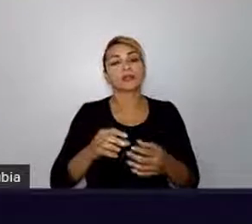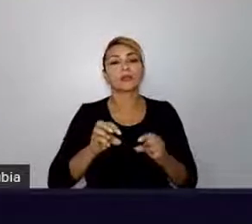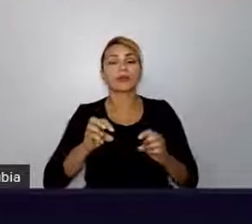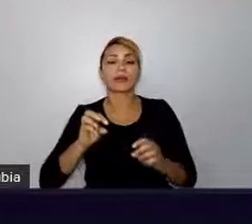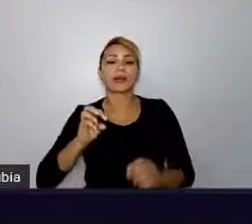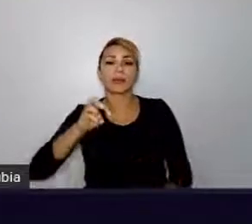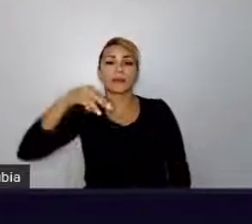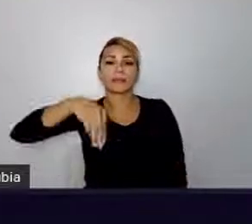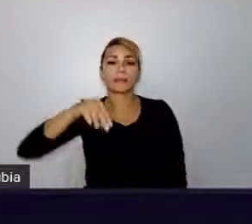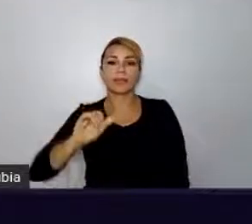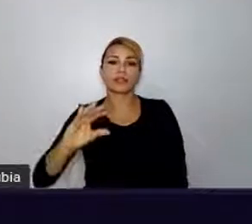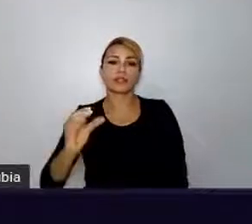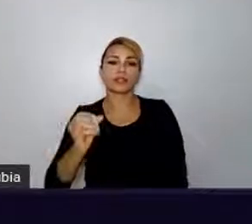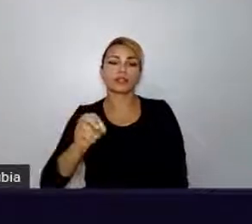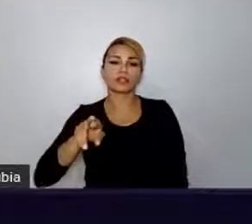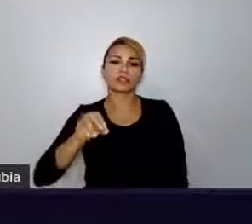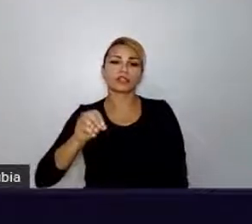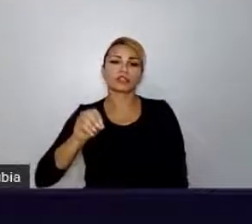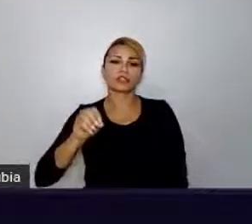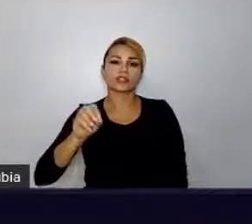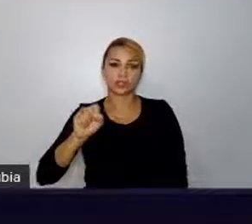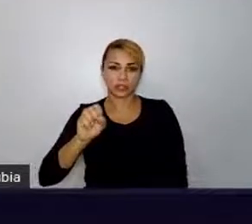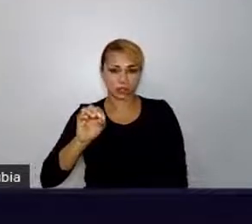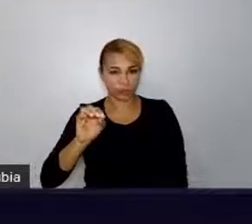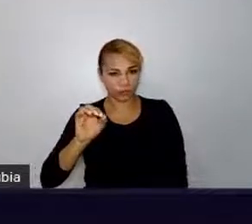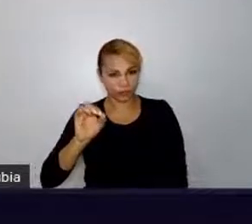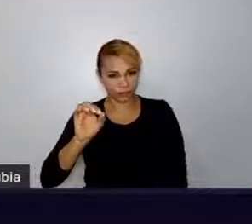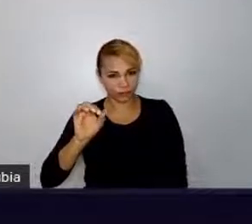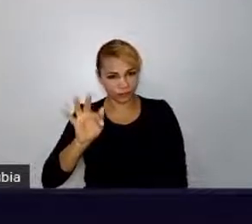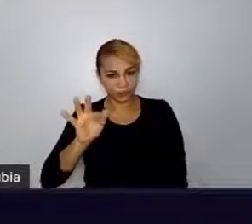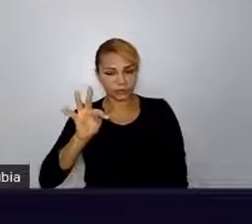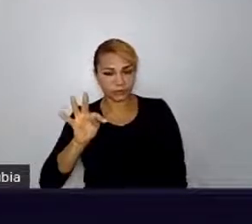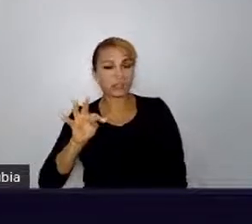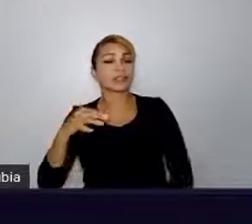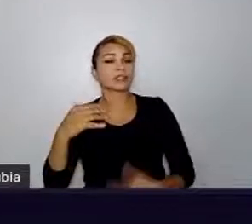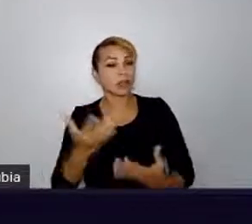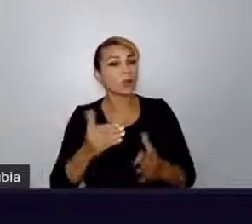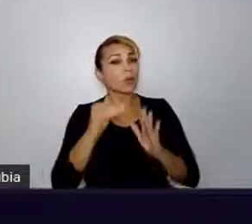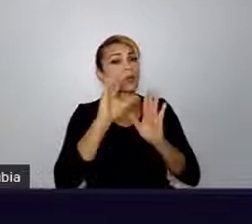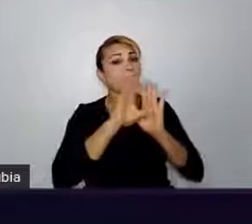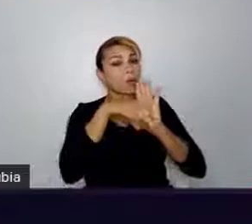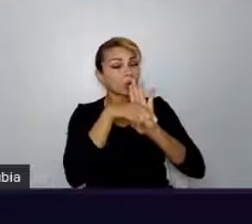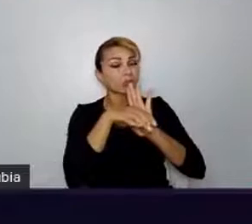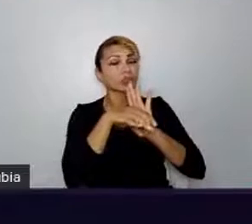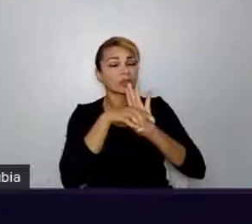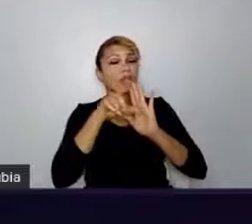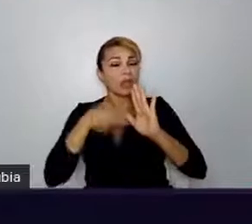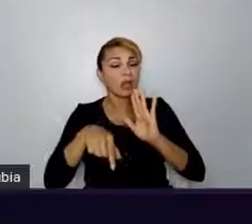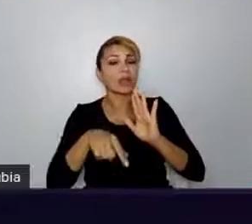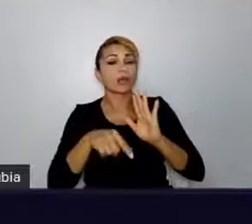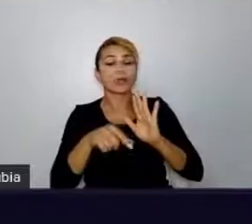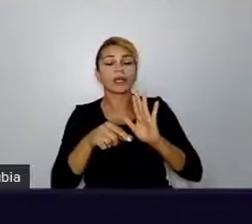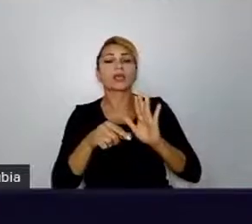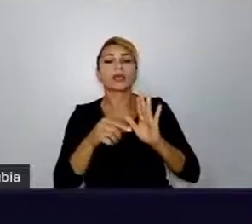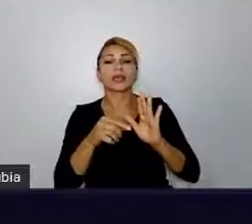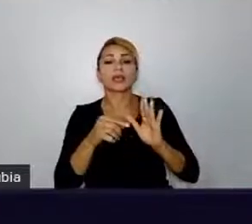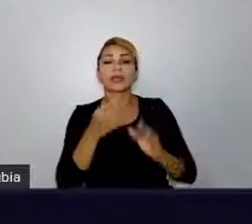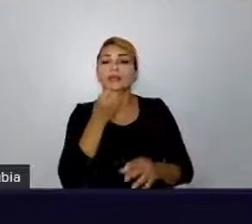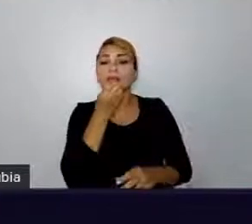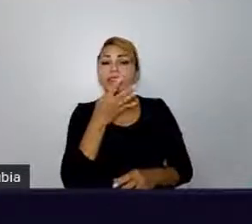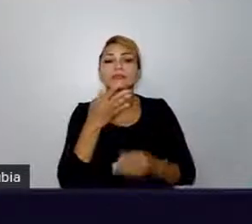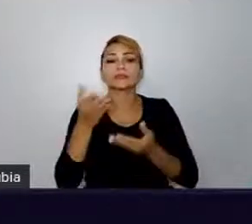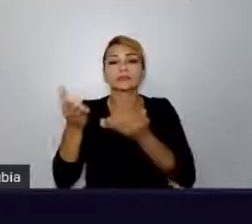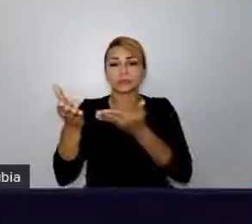no tweet, é dedicado a open source, mas o conteúdo desse tweet é a Microsoft dando as boas-vindas a novos